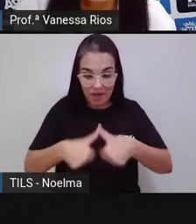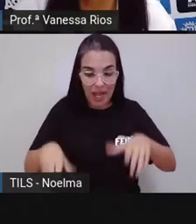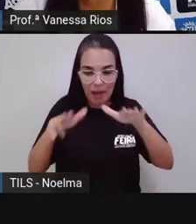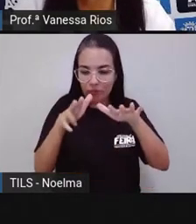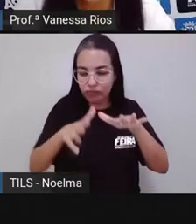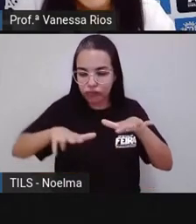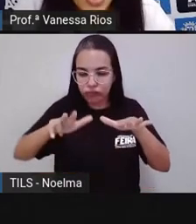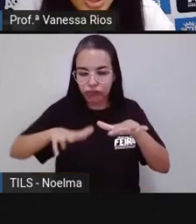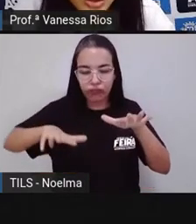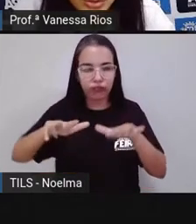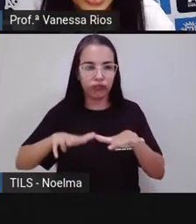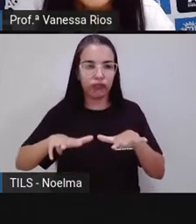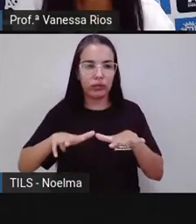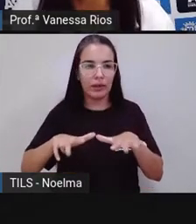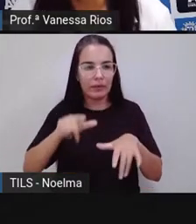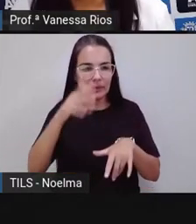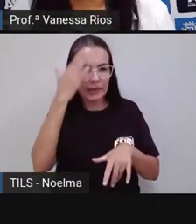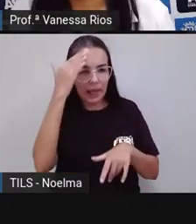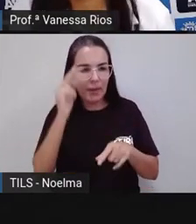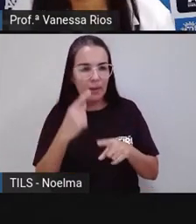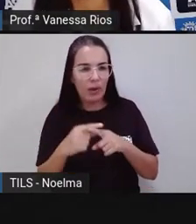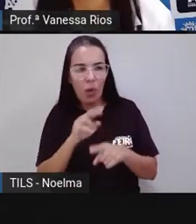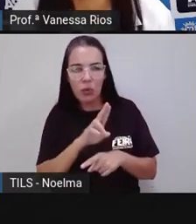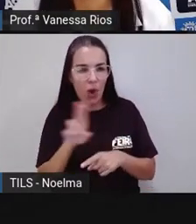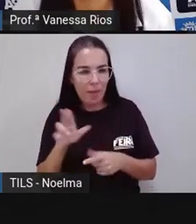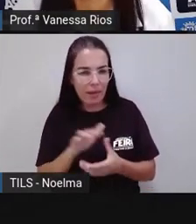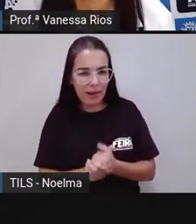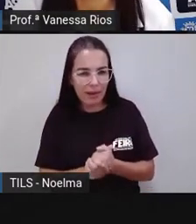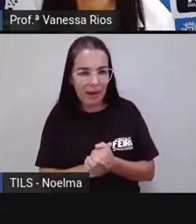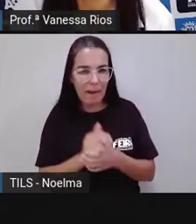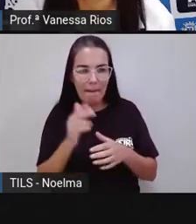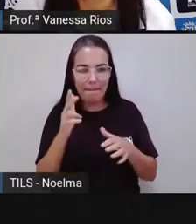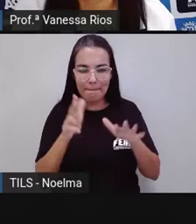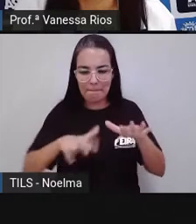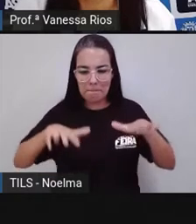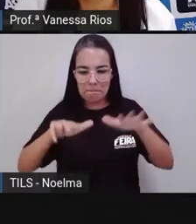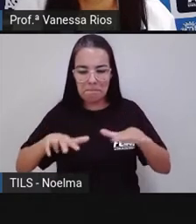nome de mar morto? Vamos observar.